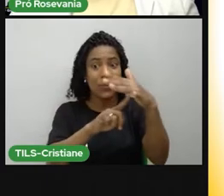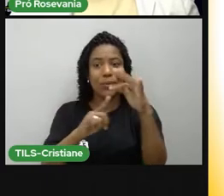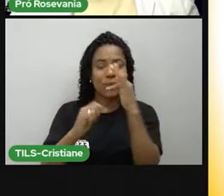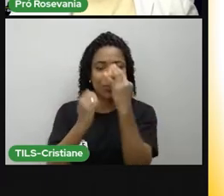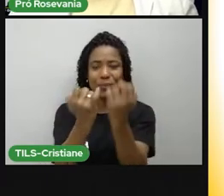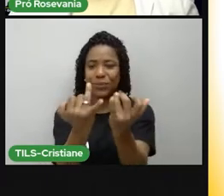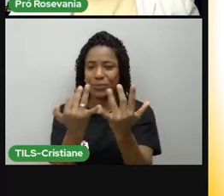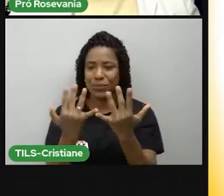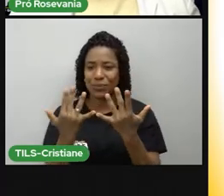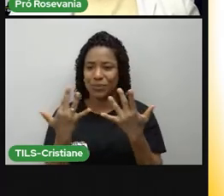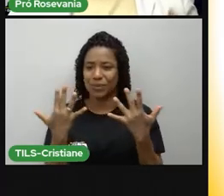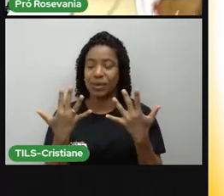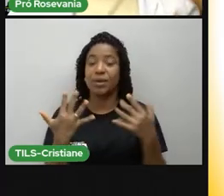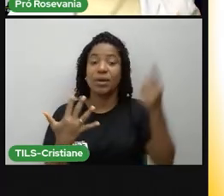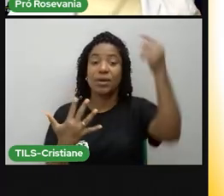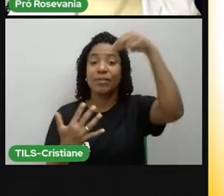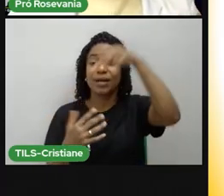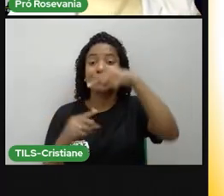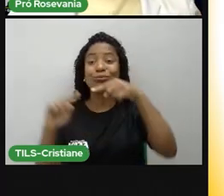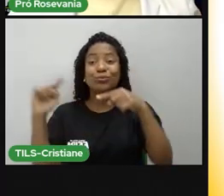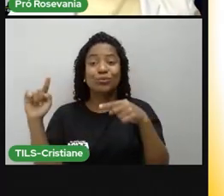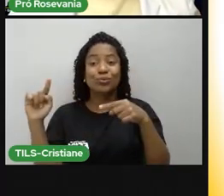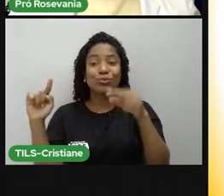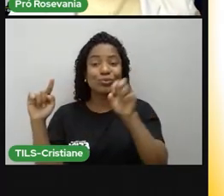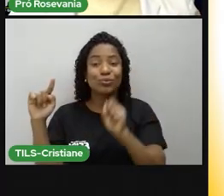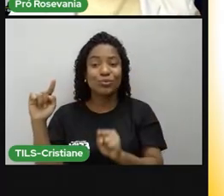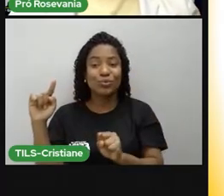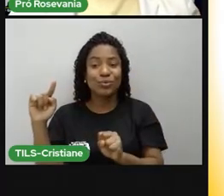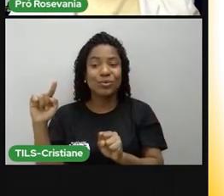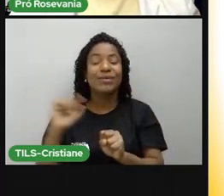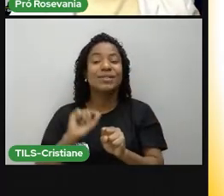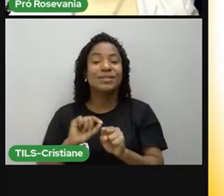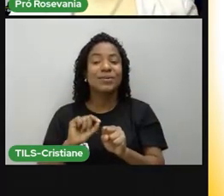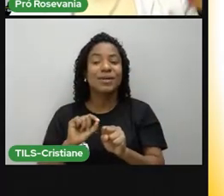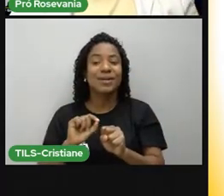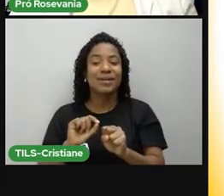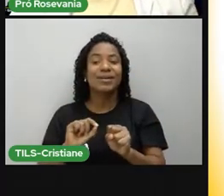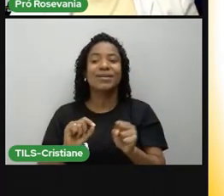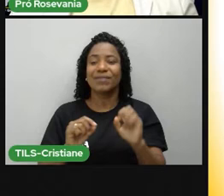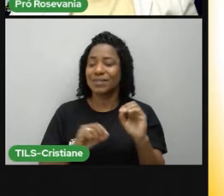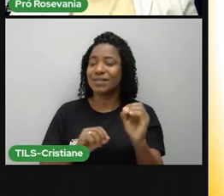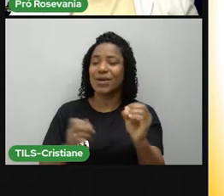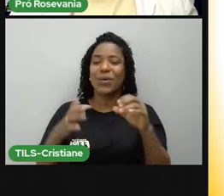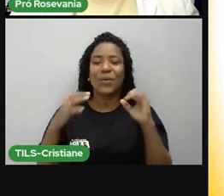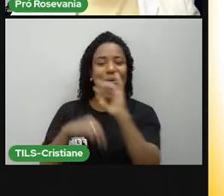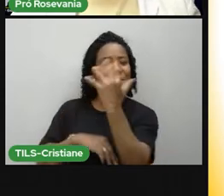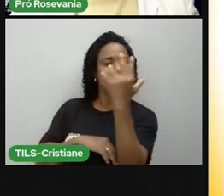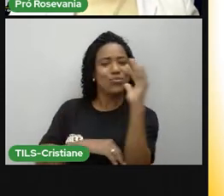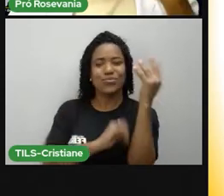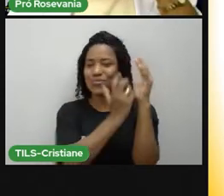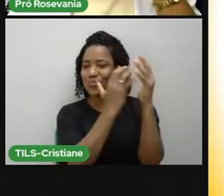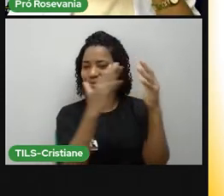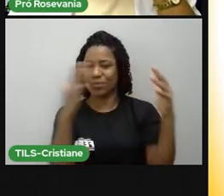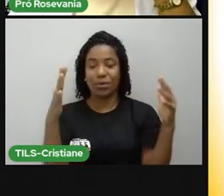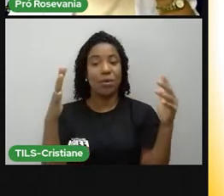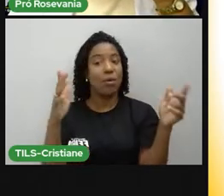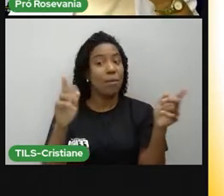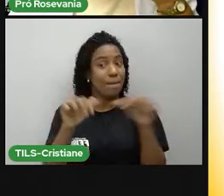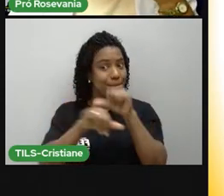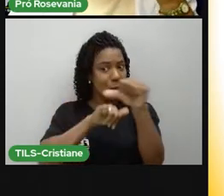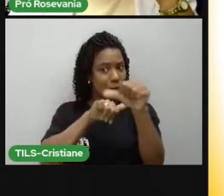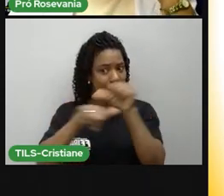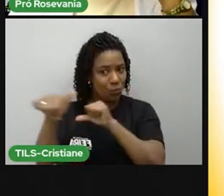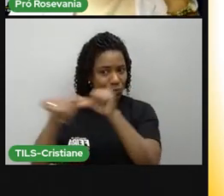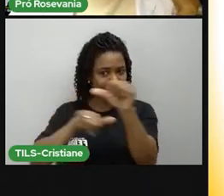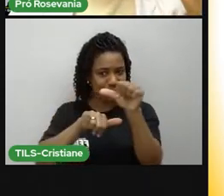sul vai ser o outono. Ou quando for outono no hemisfério norte, no hemisfério sul vai ser a primavera. Bora entender